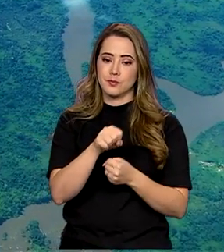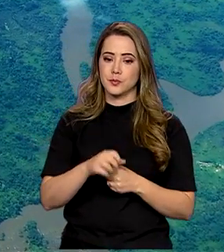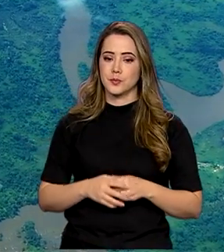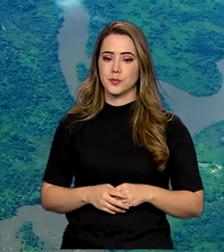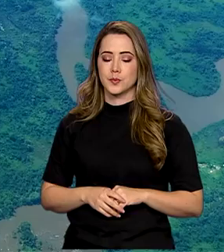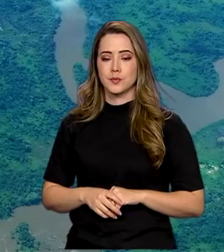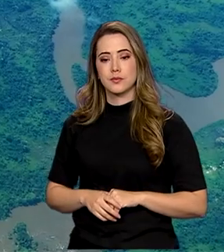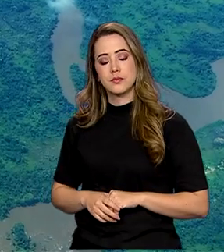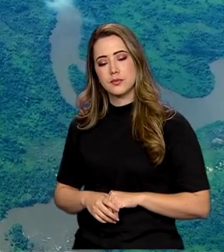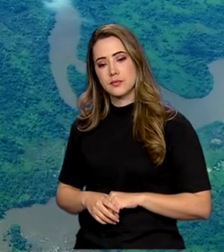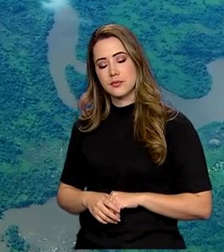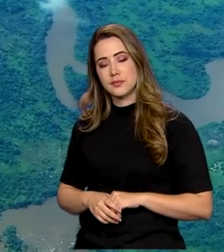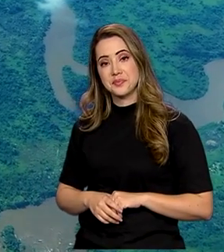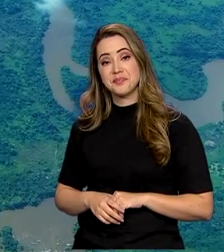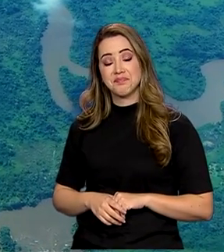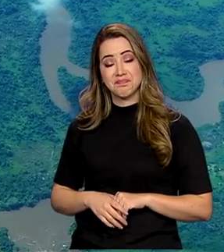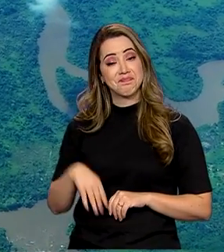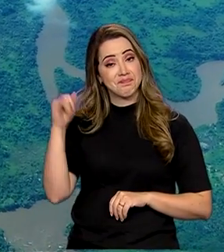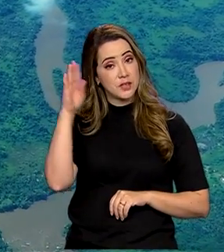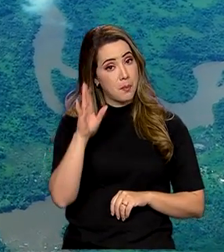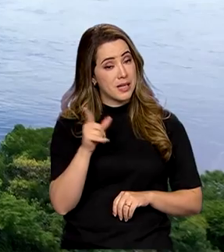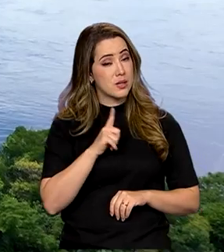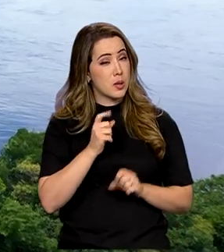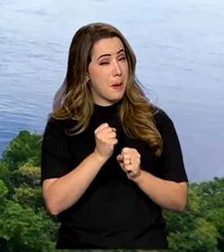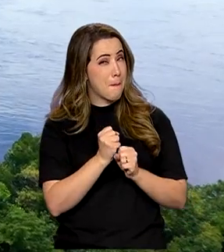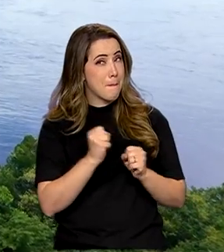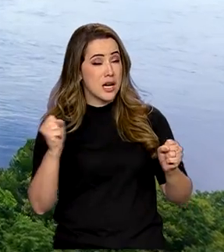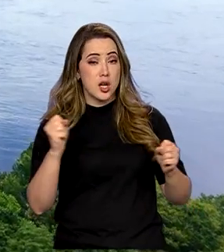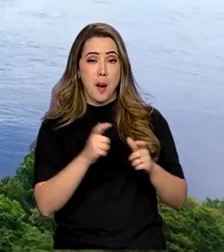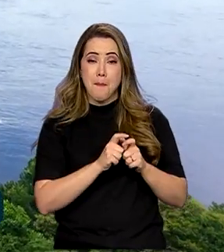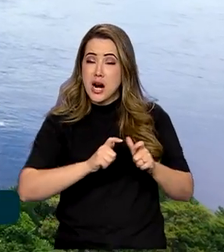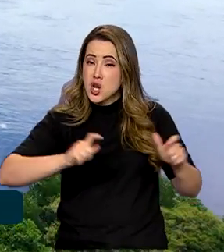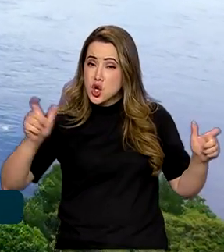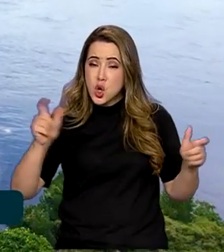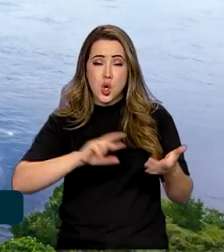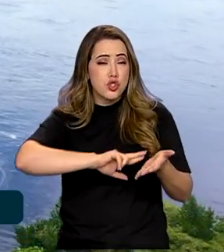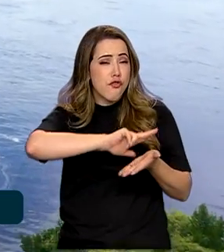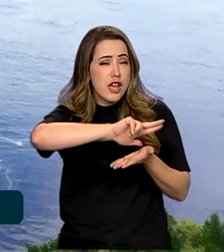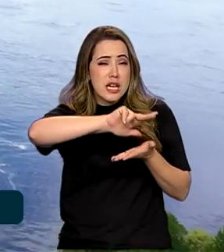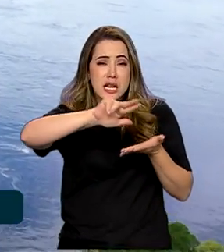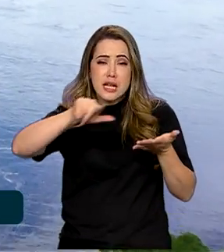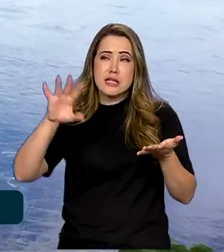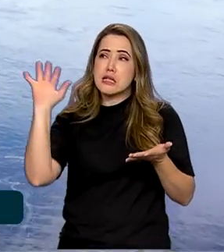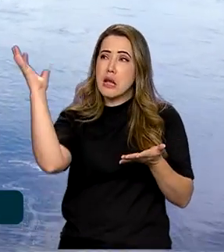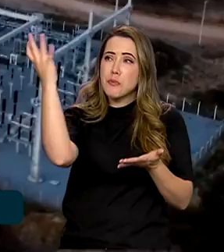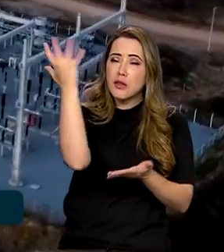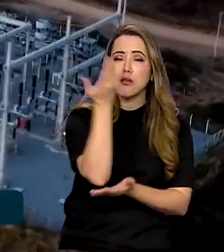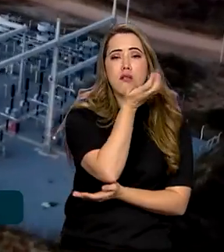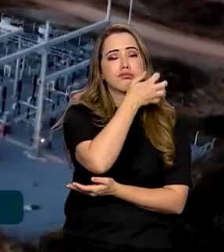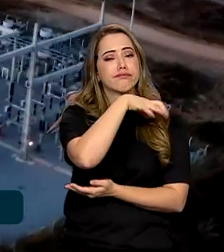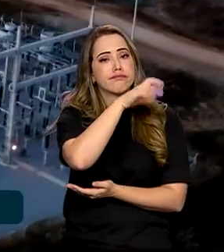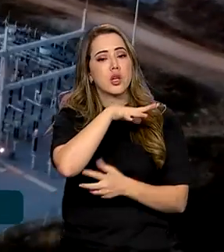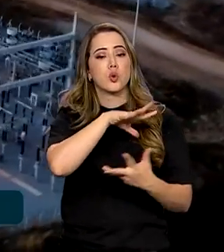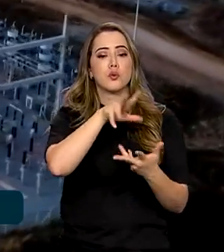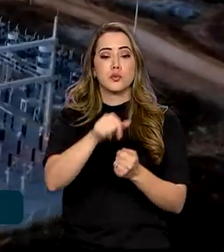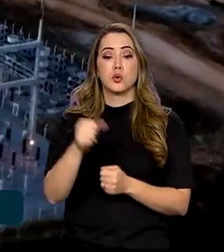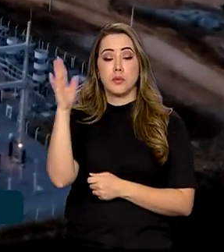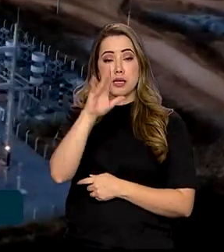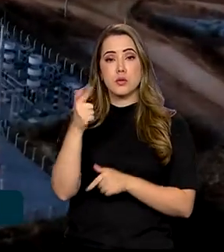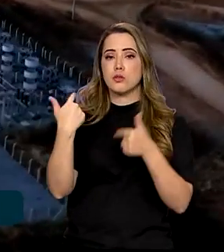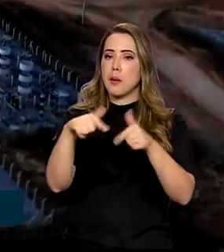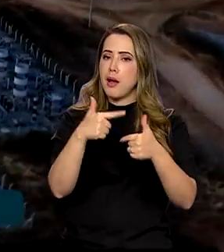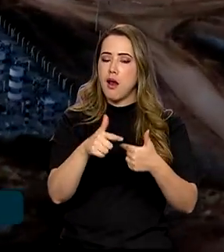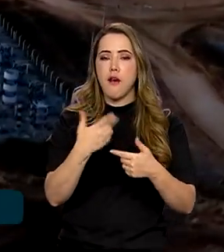Com a maior biodiversidade do planeta, o Brasil tem trabalhado para se tornar referência mundial em economia verde.